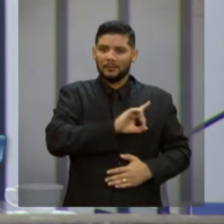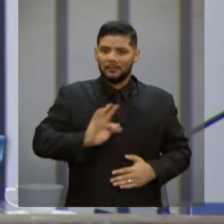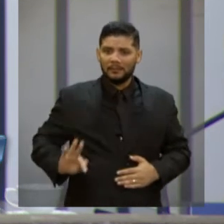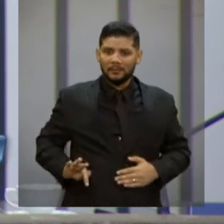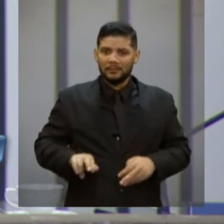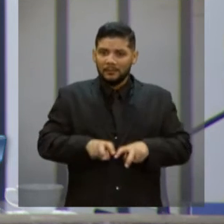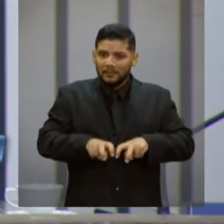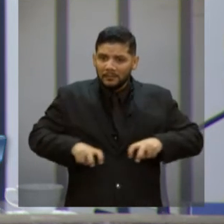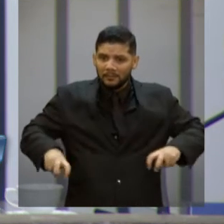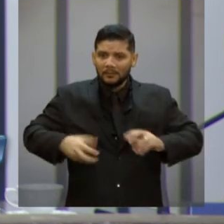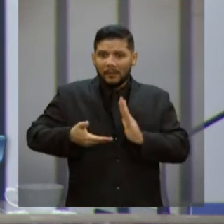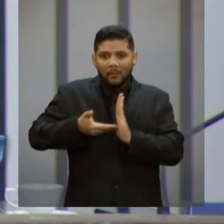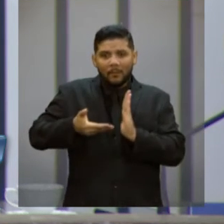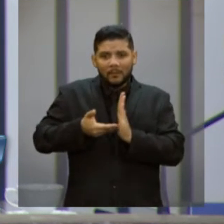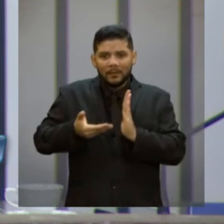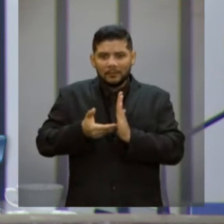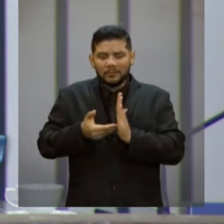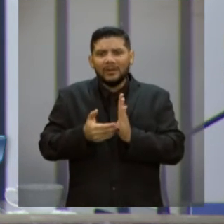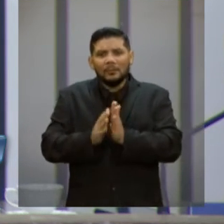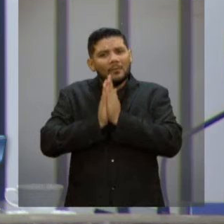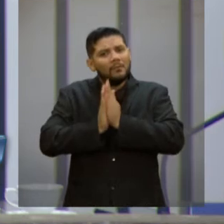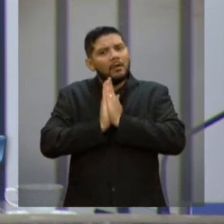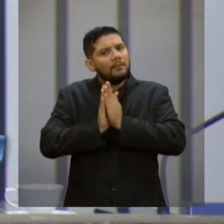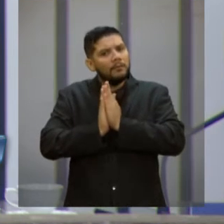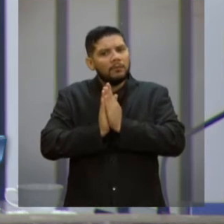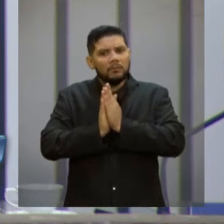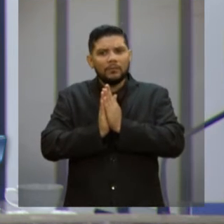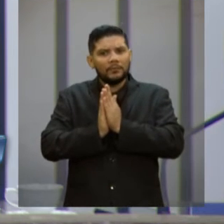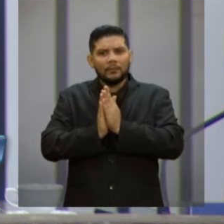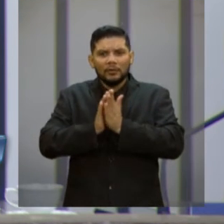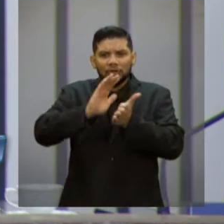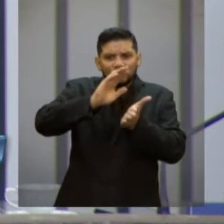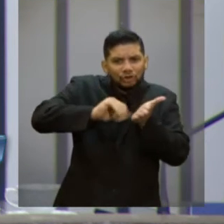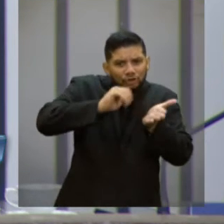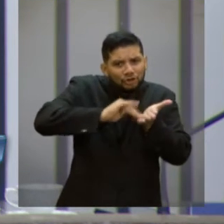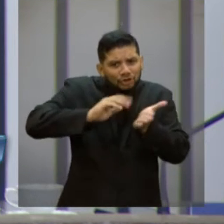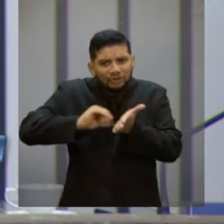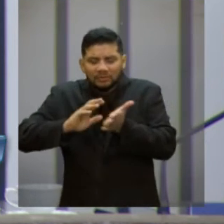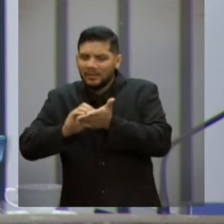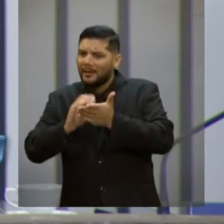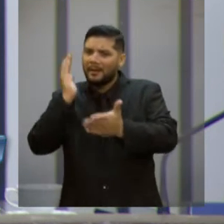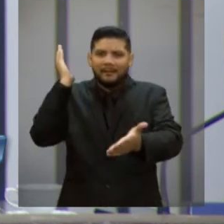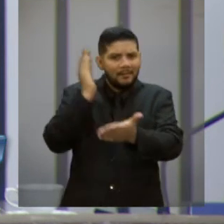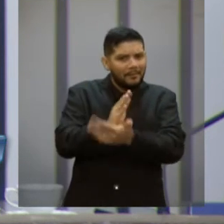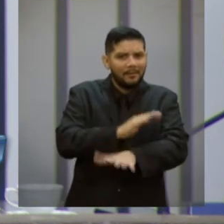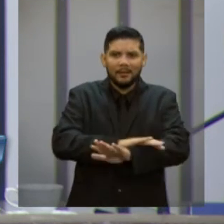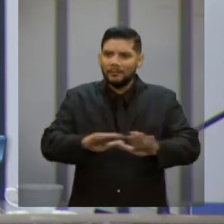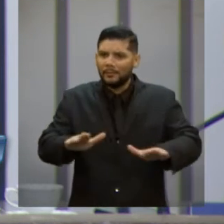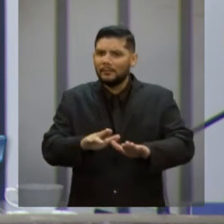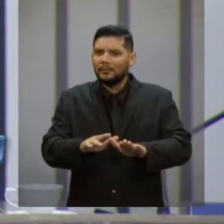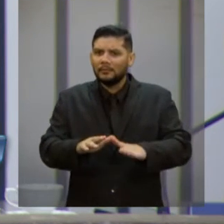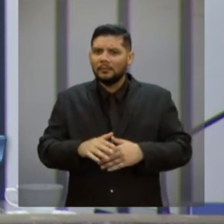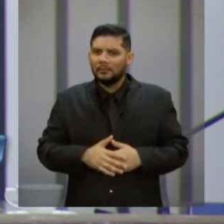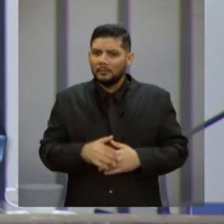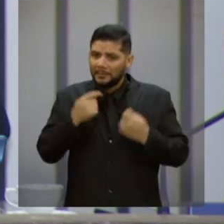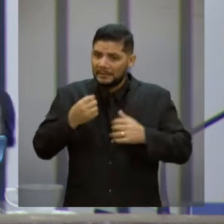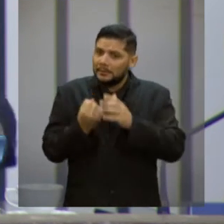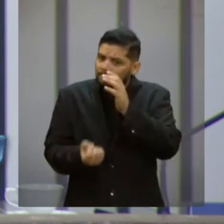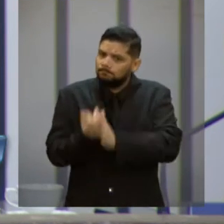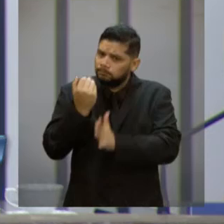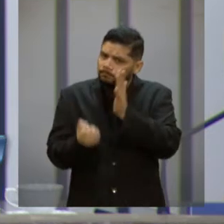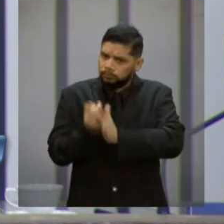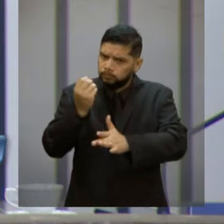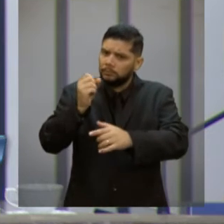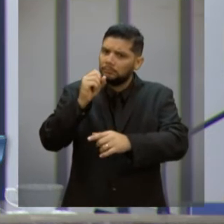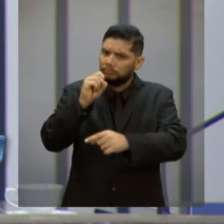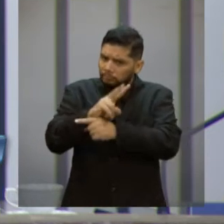Nacional, para que não haja um desmanche muito grande das políticas sociais. Eu concordo, a geração de emprego é fundamental, o setor econômico que